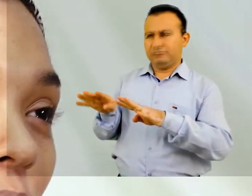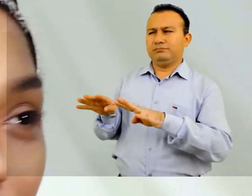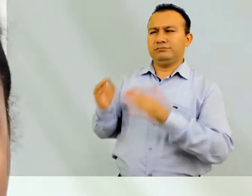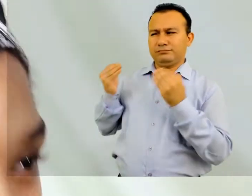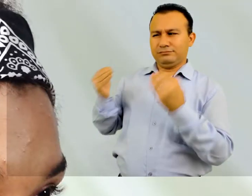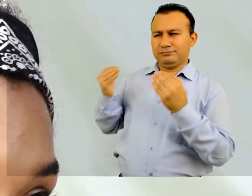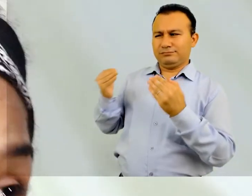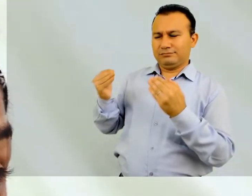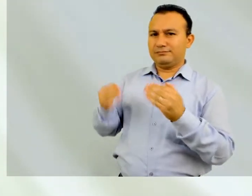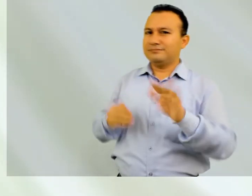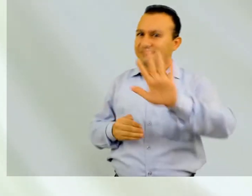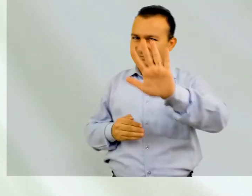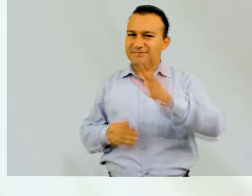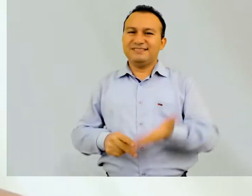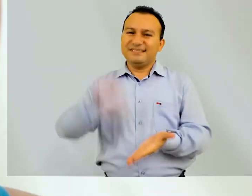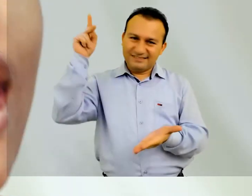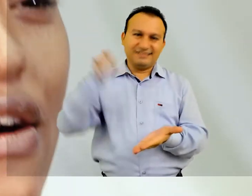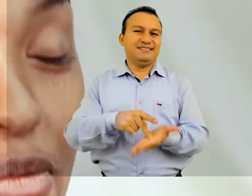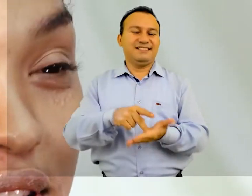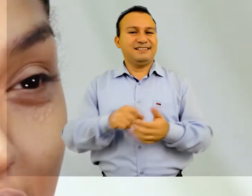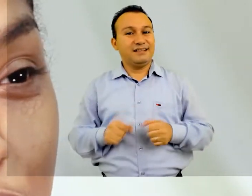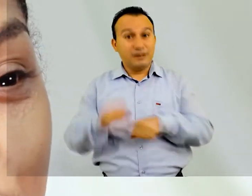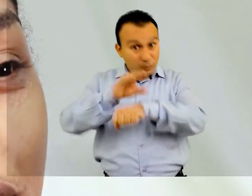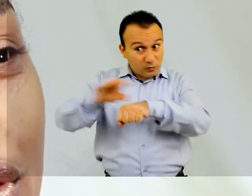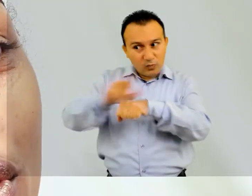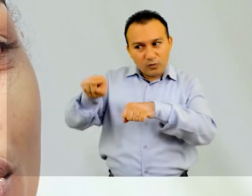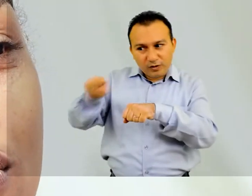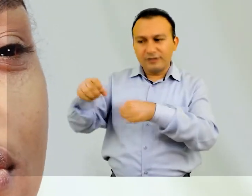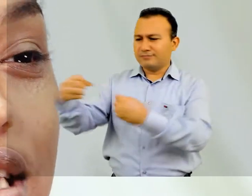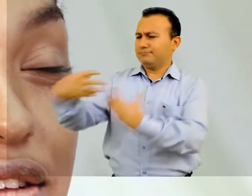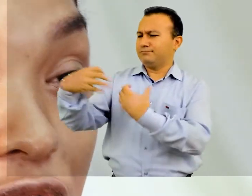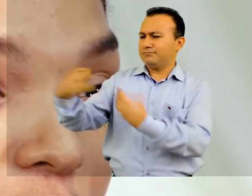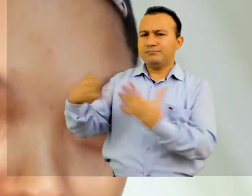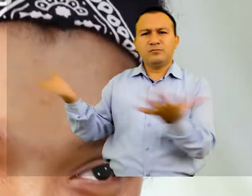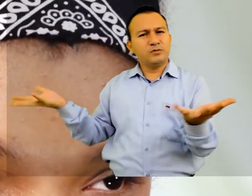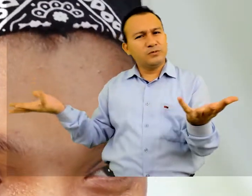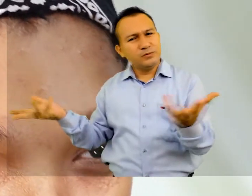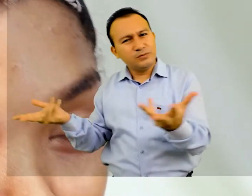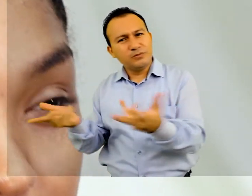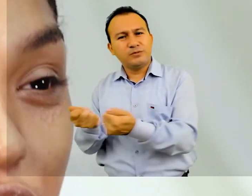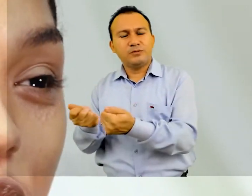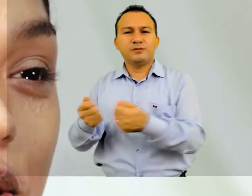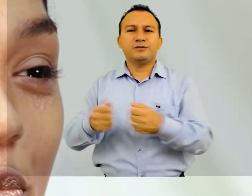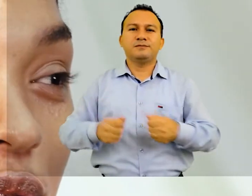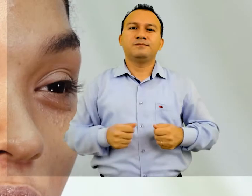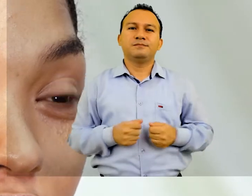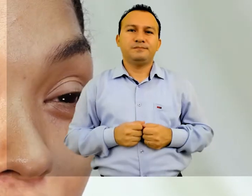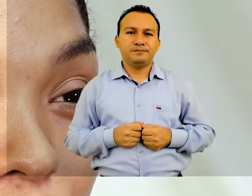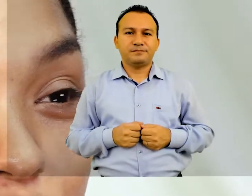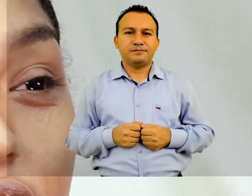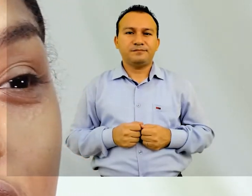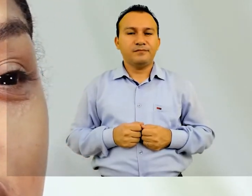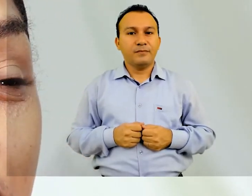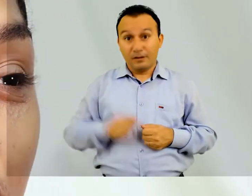muito bom. O ensino é muito bom. A UFMT me proporcionou desenvolvimento, desenvolvimento pessoal,